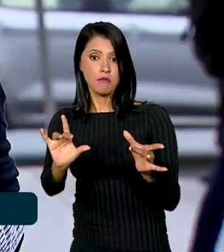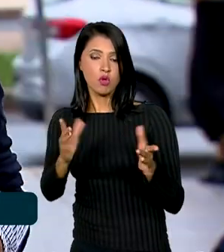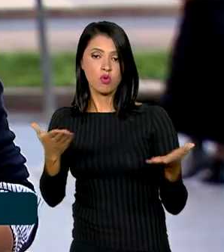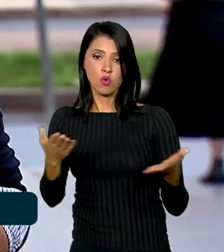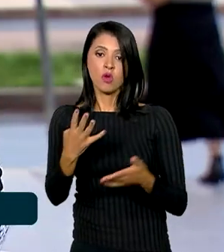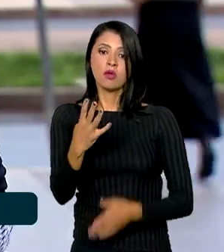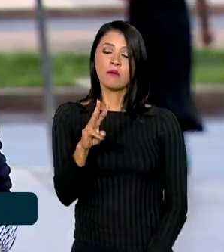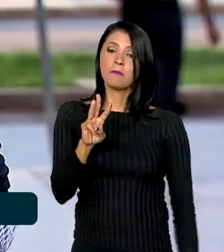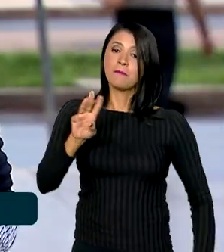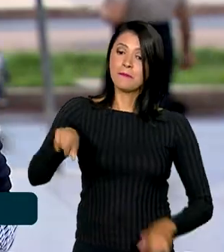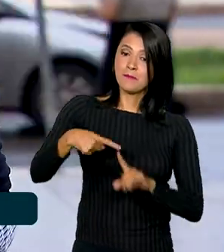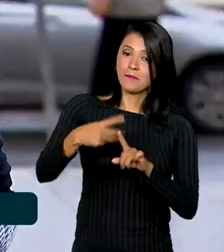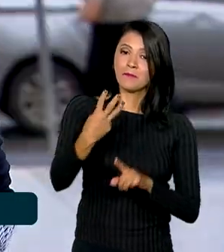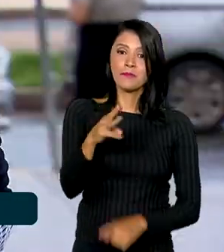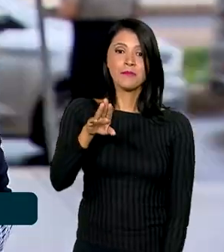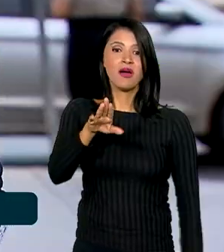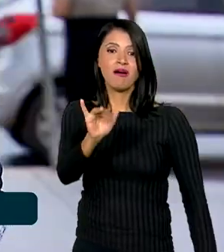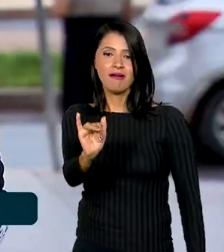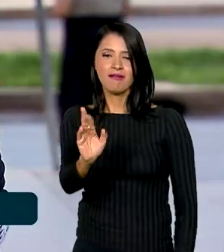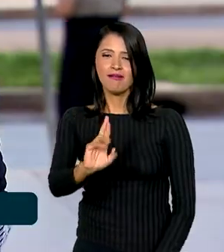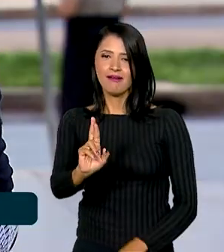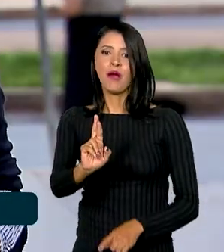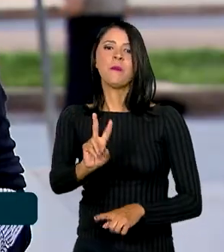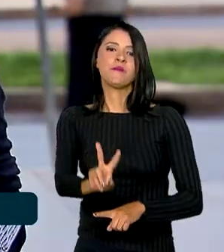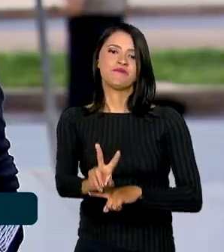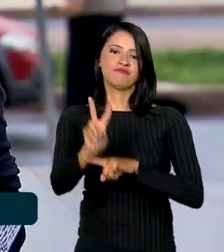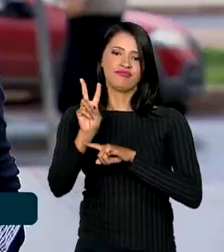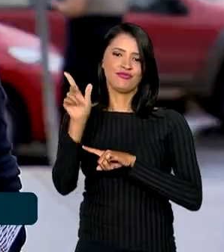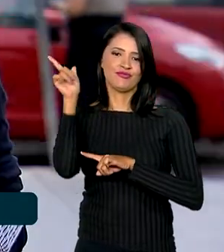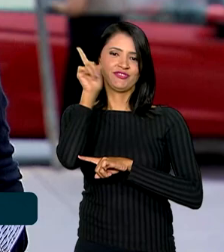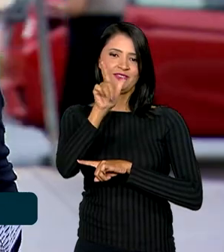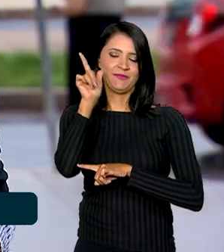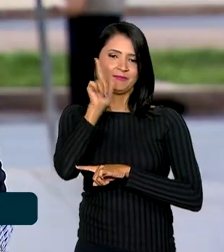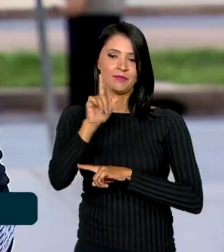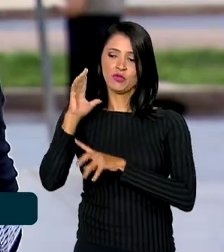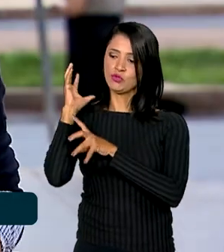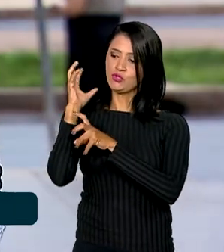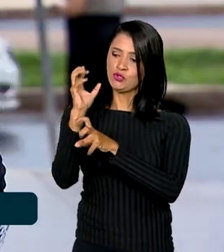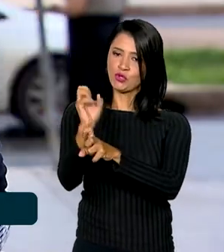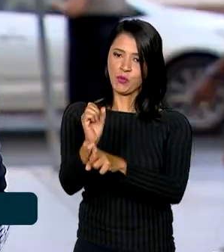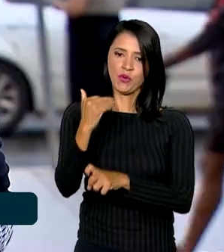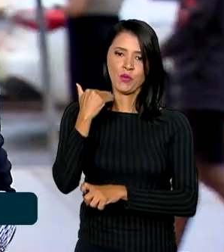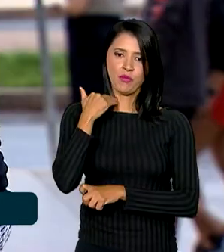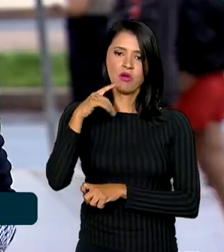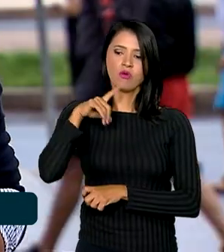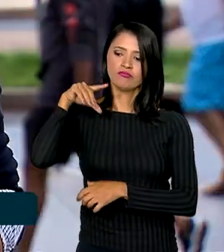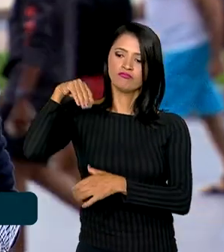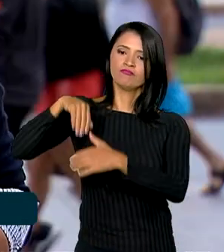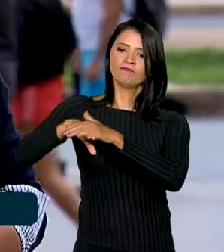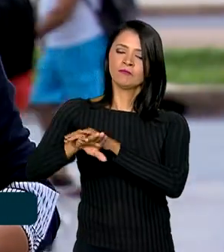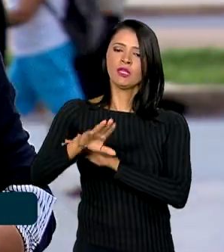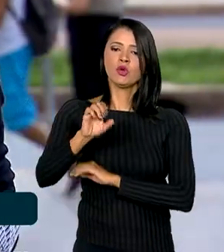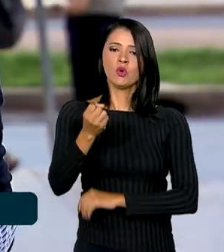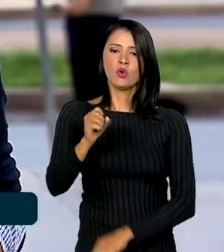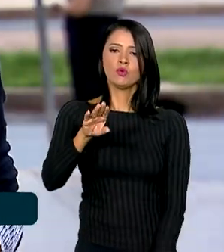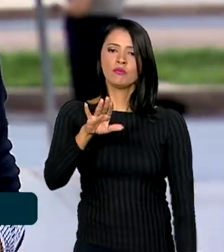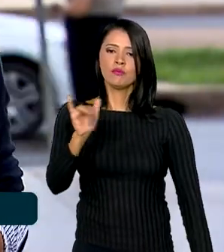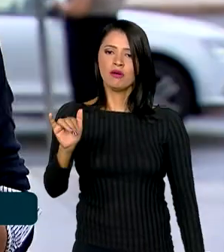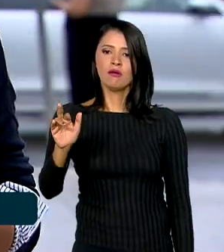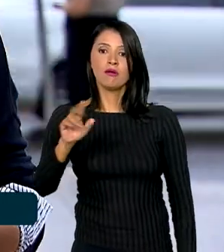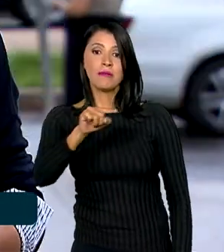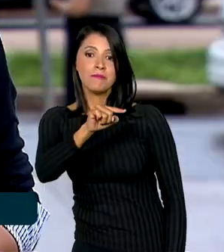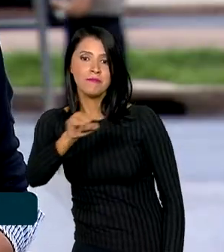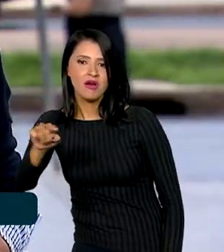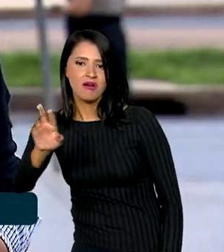bilhões de reais para operações de crédito. Ao todo, o banco ainda tem em caixa 8 bilhões e meio de reais